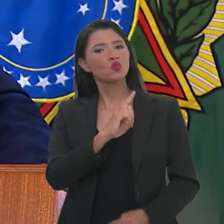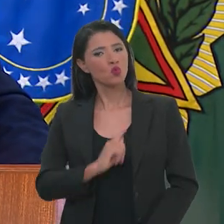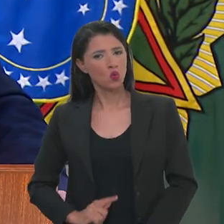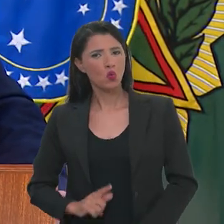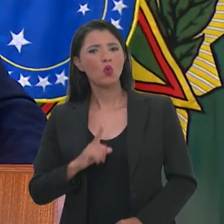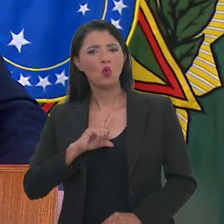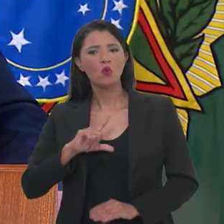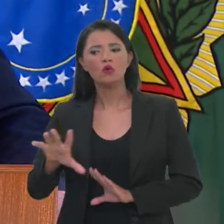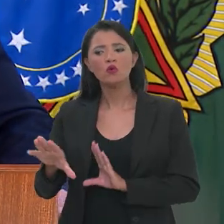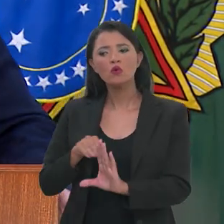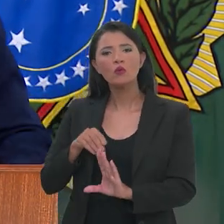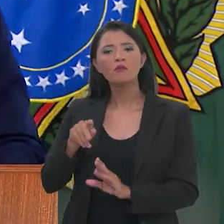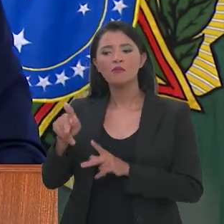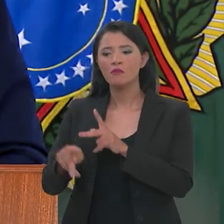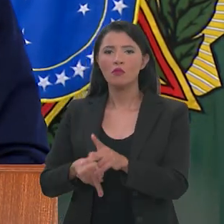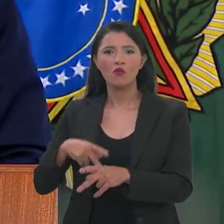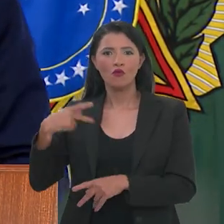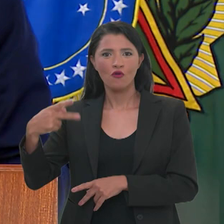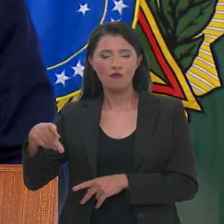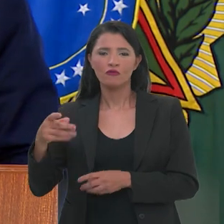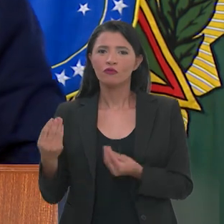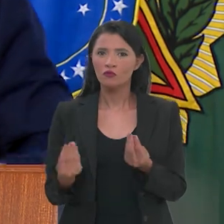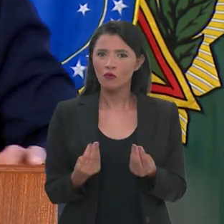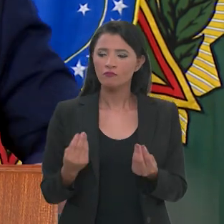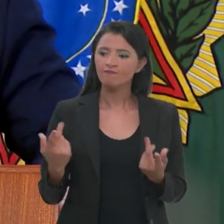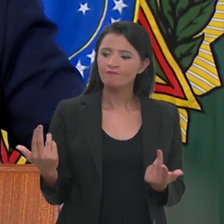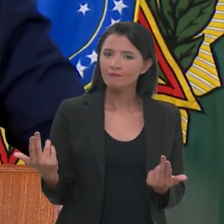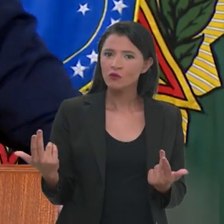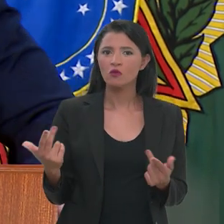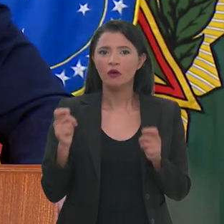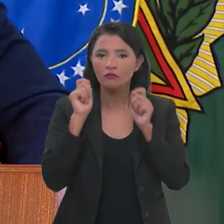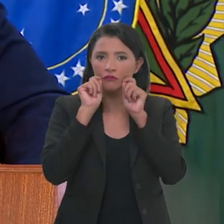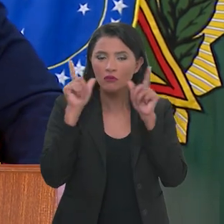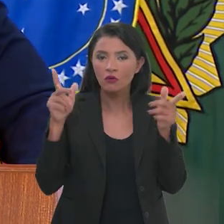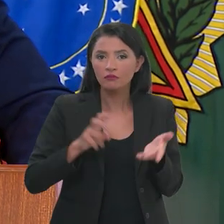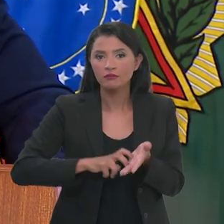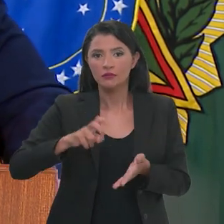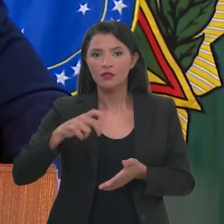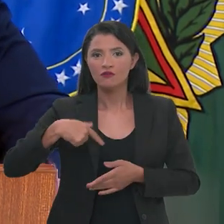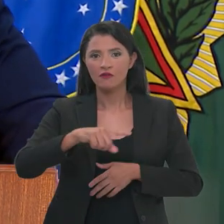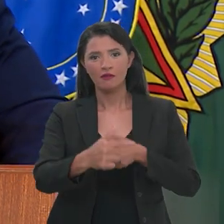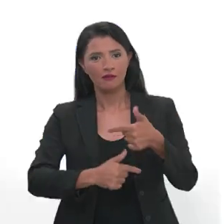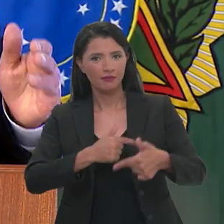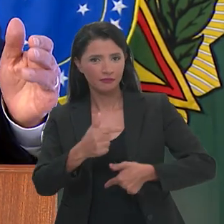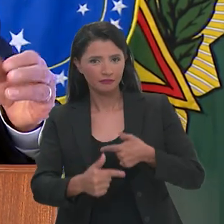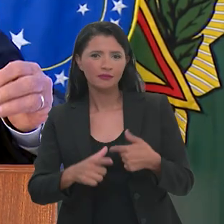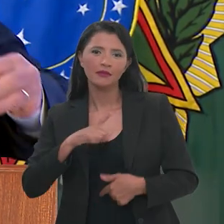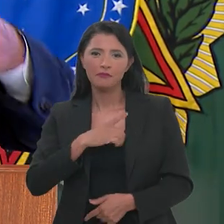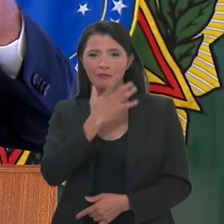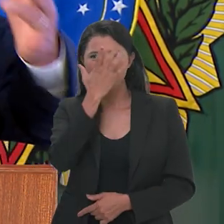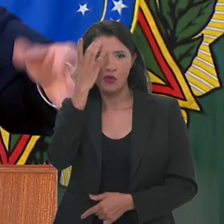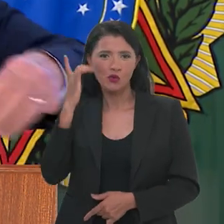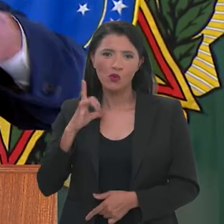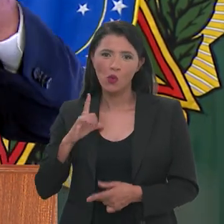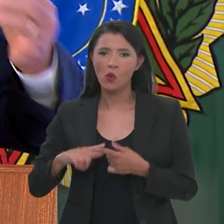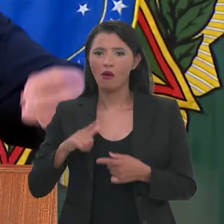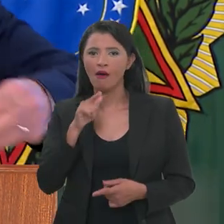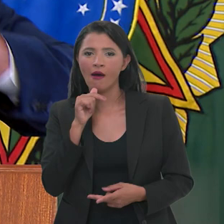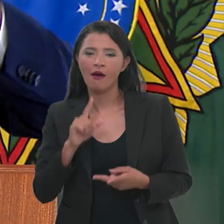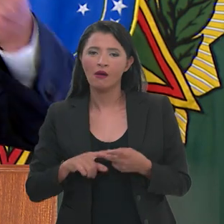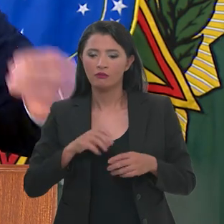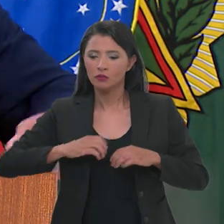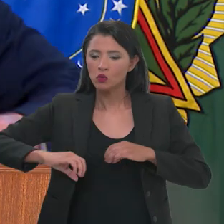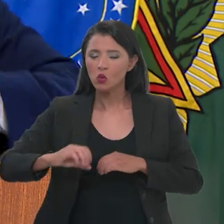que se espelha no povo brasileiro e acorda cedo para trabalhar. Tem gente que tem água, tem